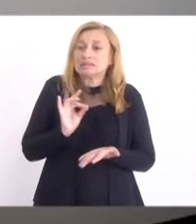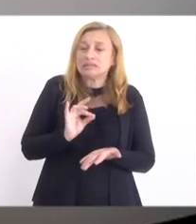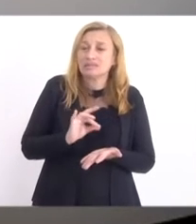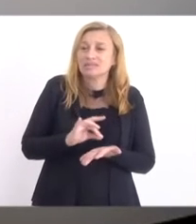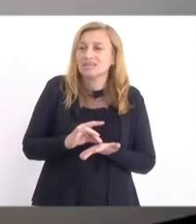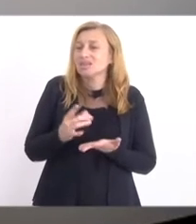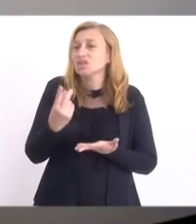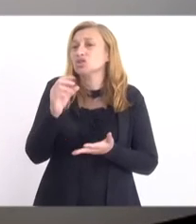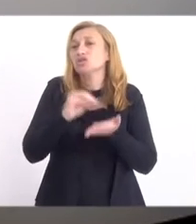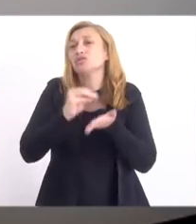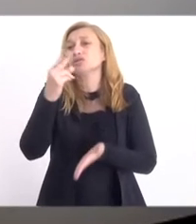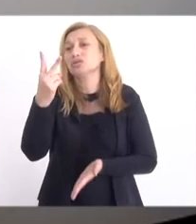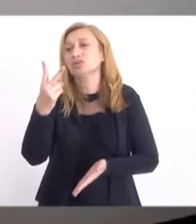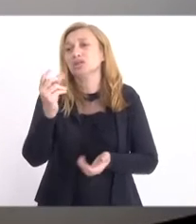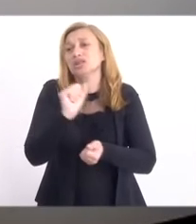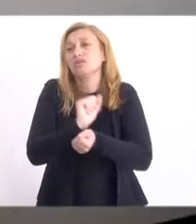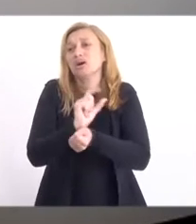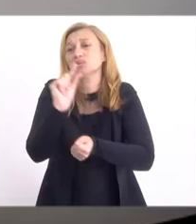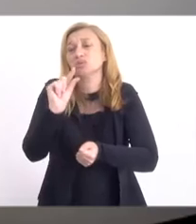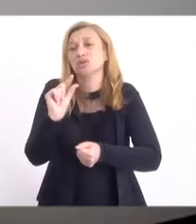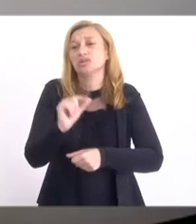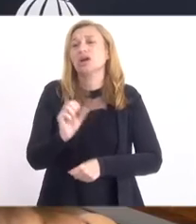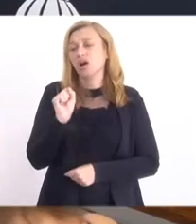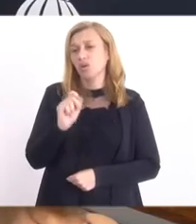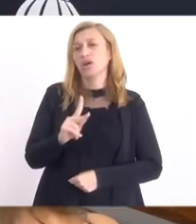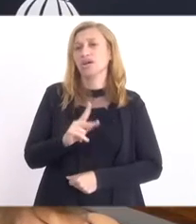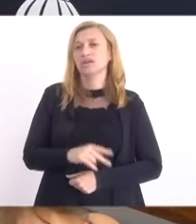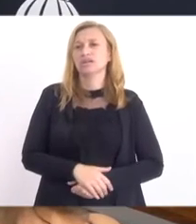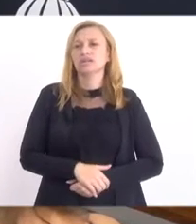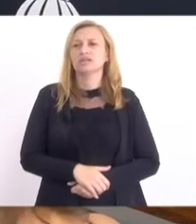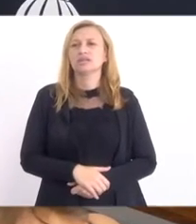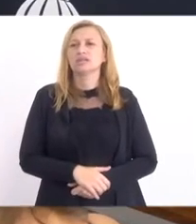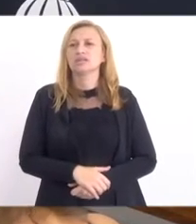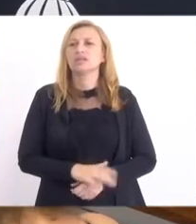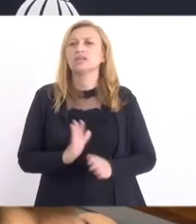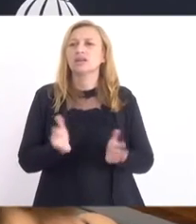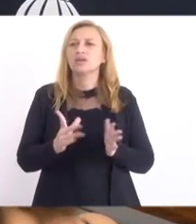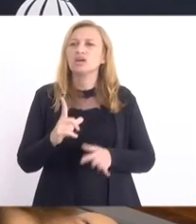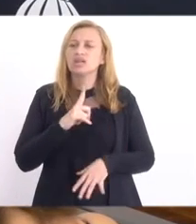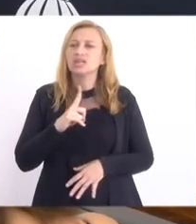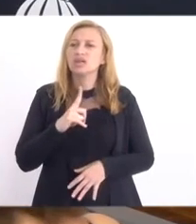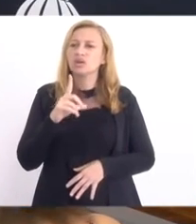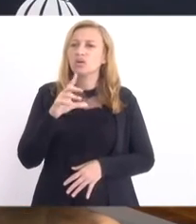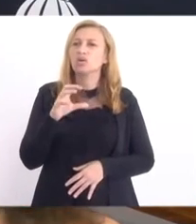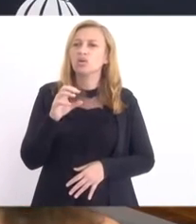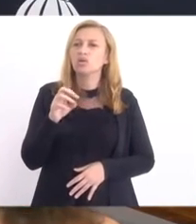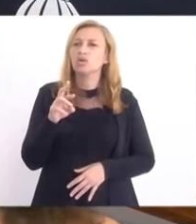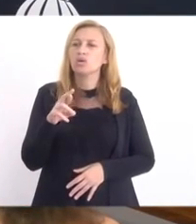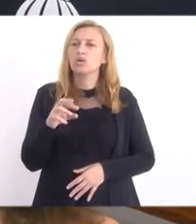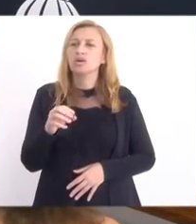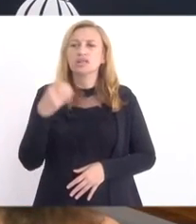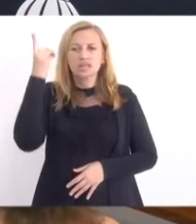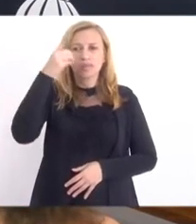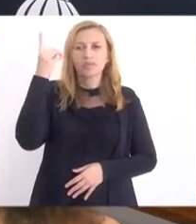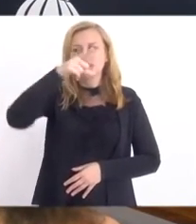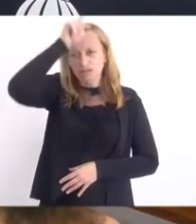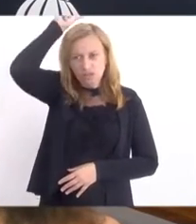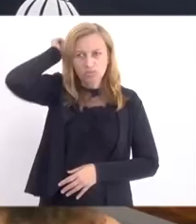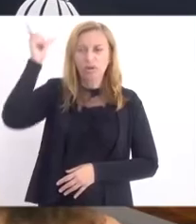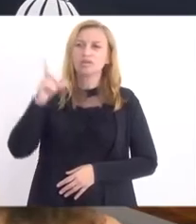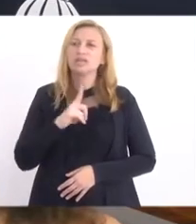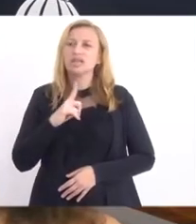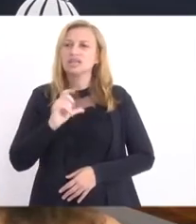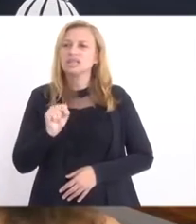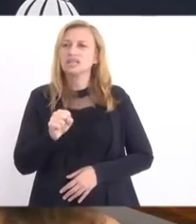Só falta dois. Ah, é? Então, bem. Mas agora tem quórum, o Márcio Pacheco. Com o Luiz Paulo, agora tem quórum.